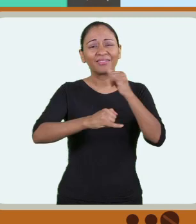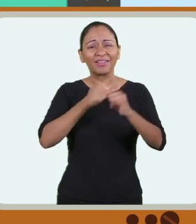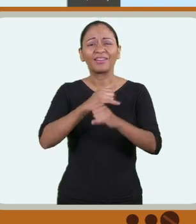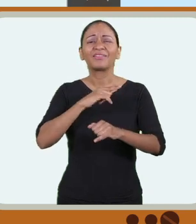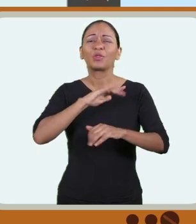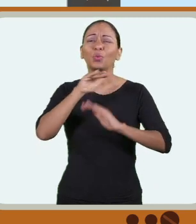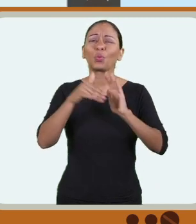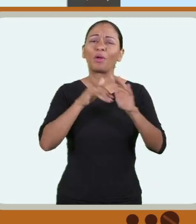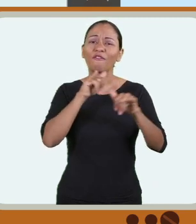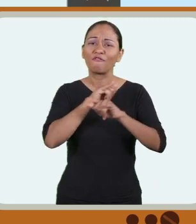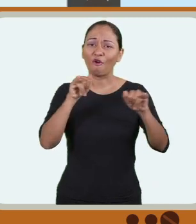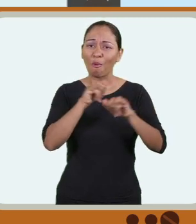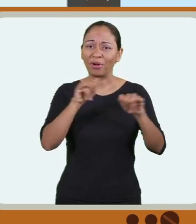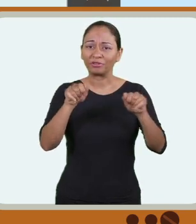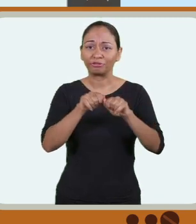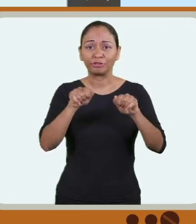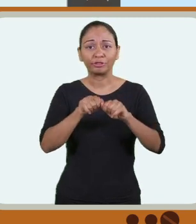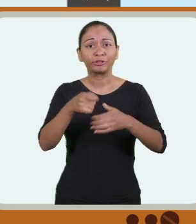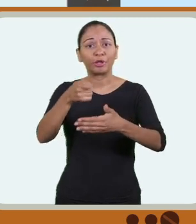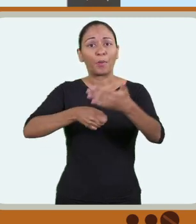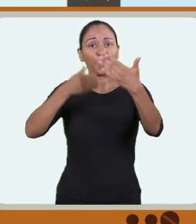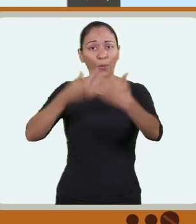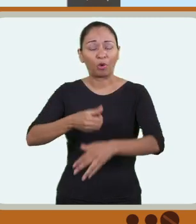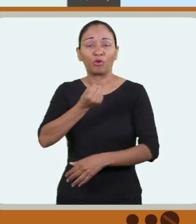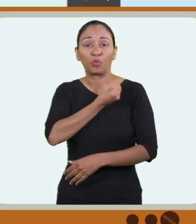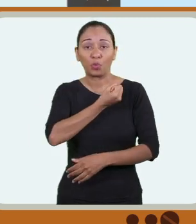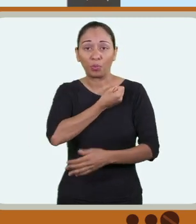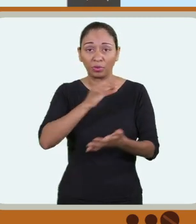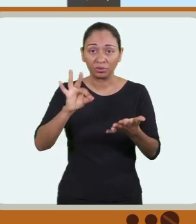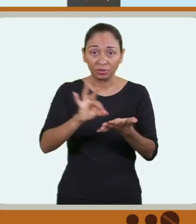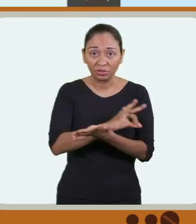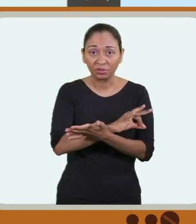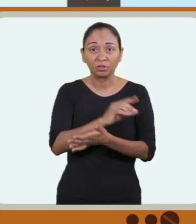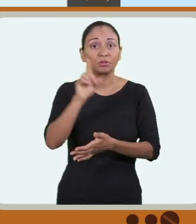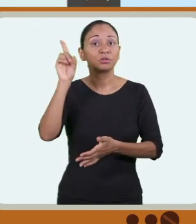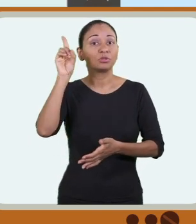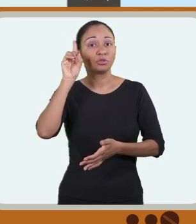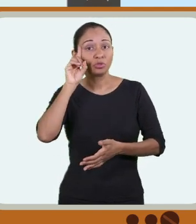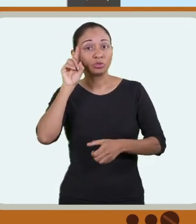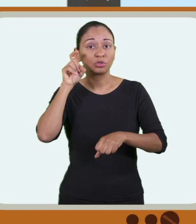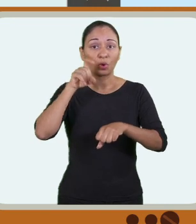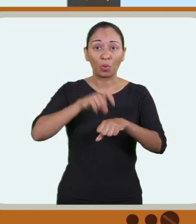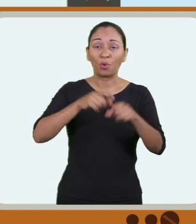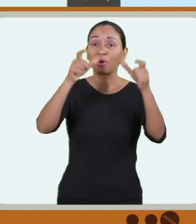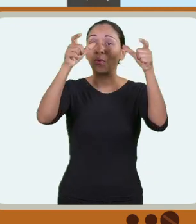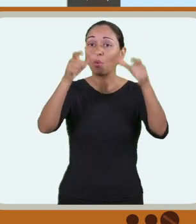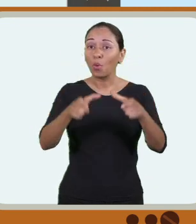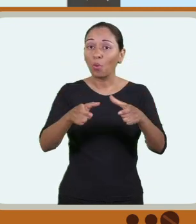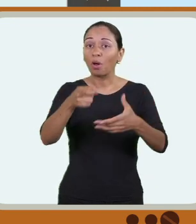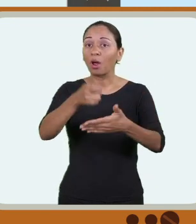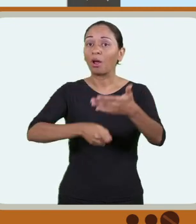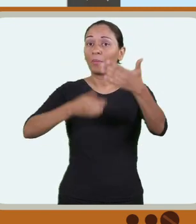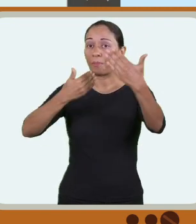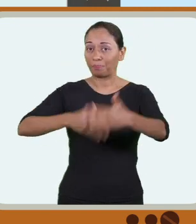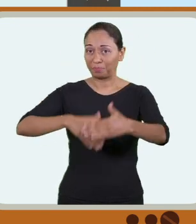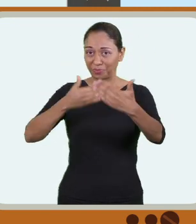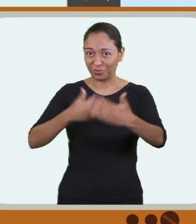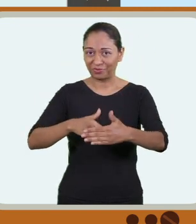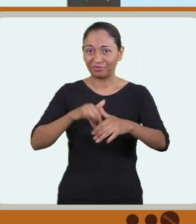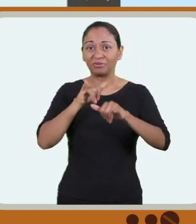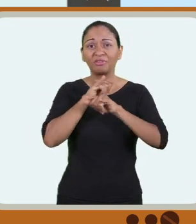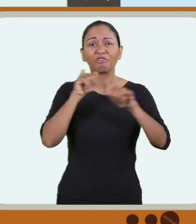todas as informações necessárias para a prova. O número da sua inscrição, a data, hora e o local das provas do